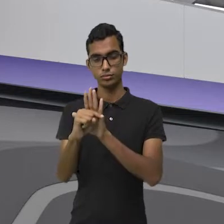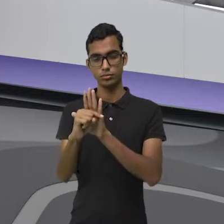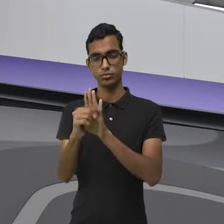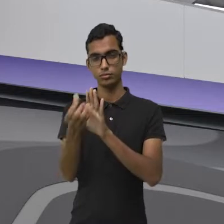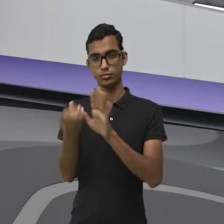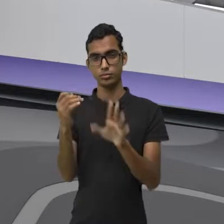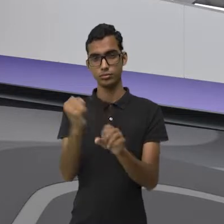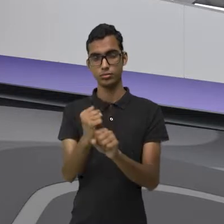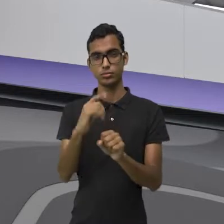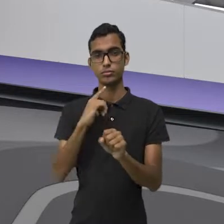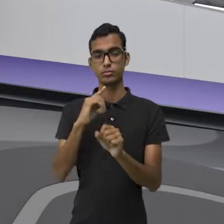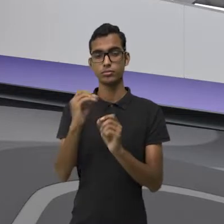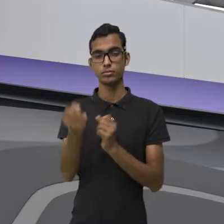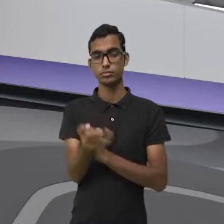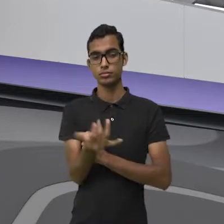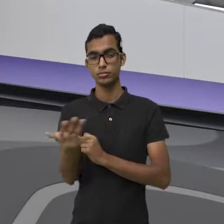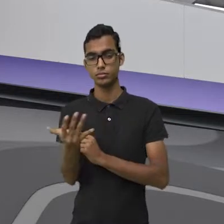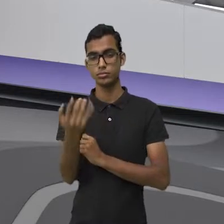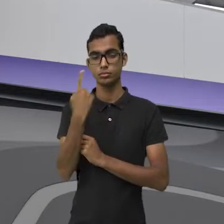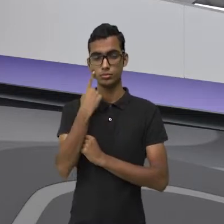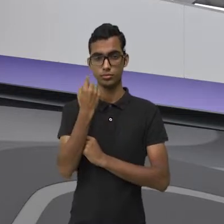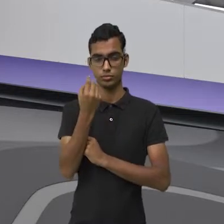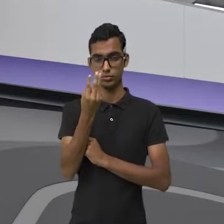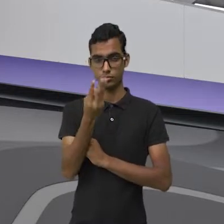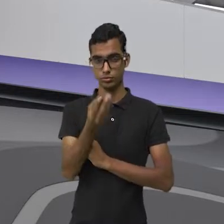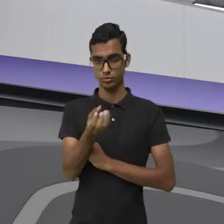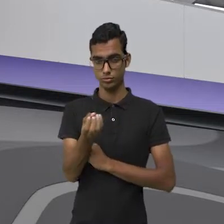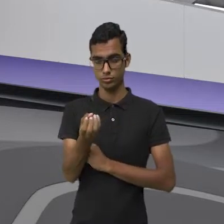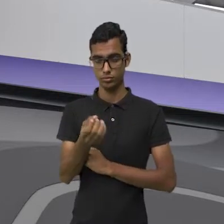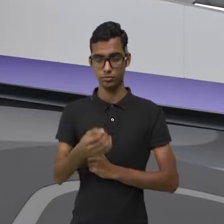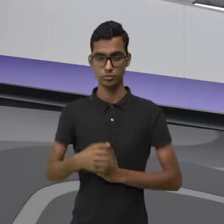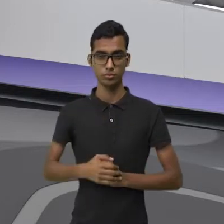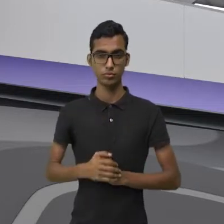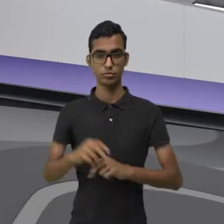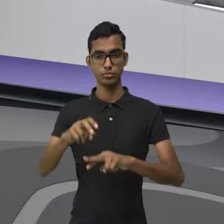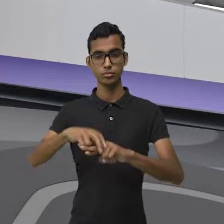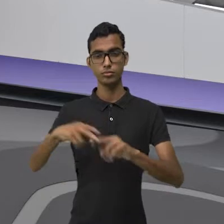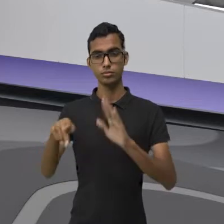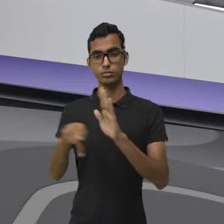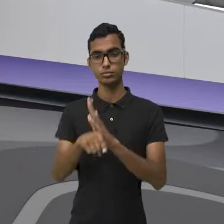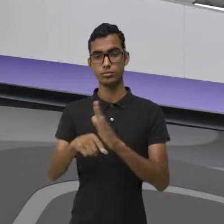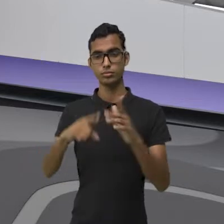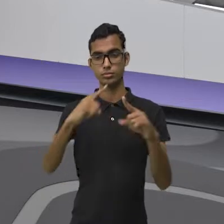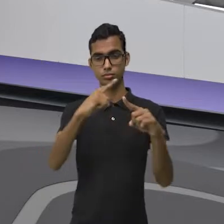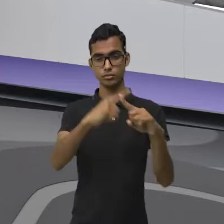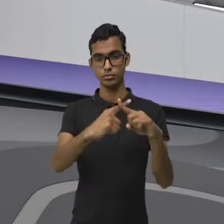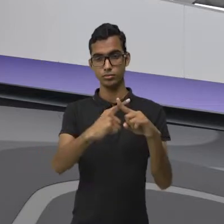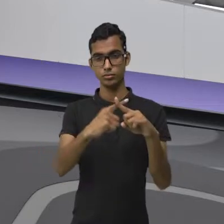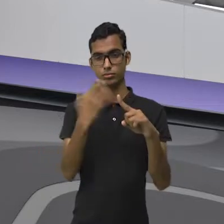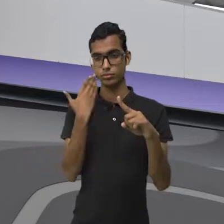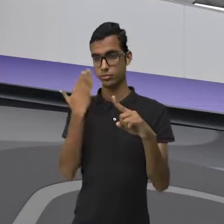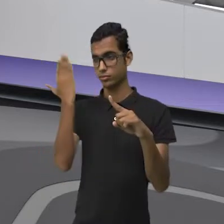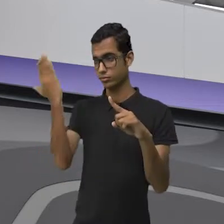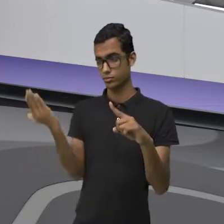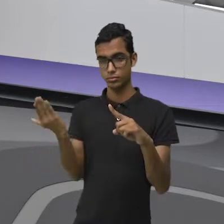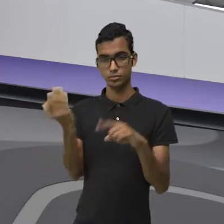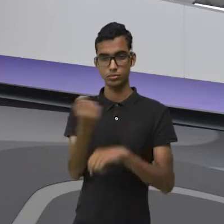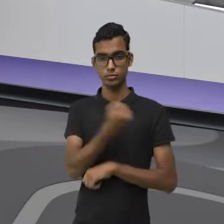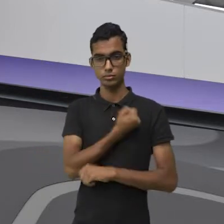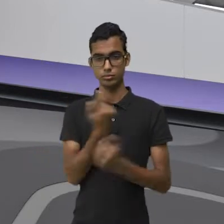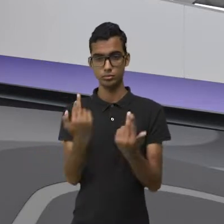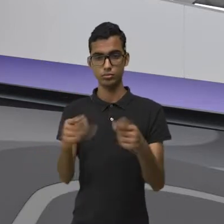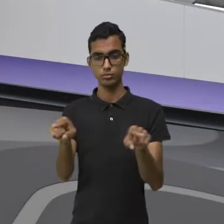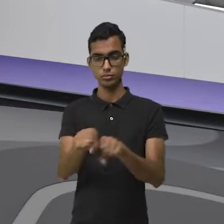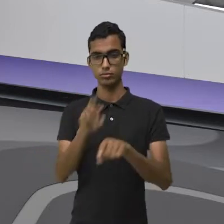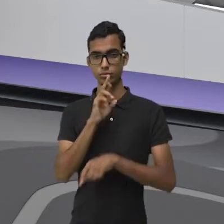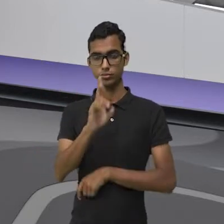Na multiplicação, nós temos o seguinte jogo, né? Multiplicação de sinais iguais,